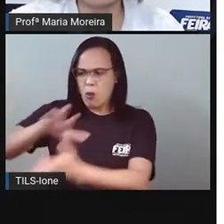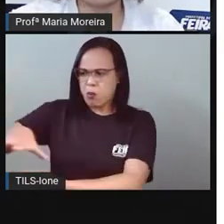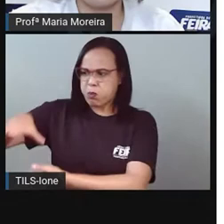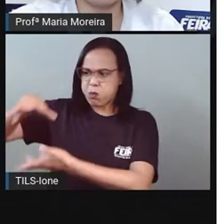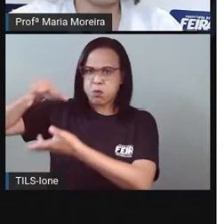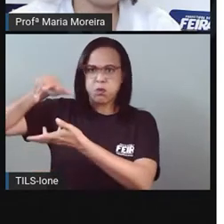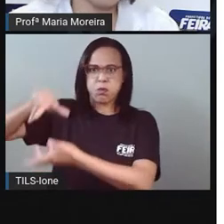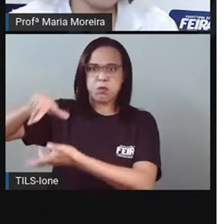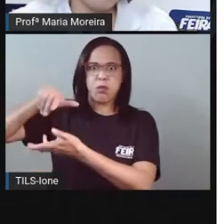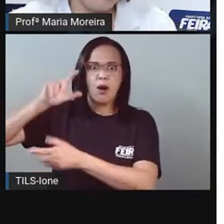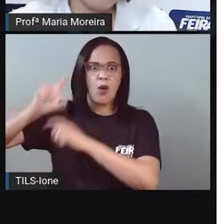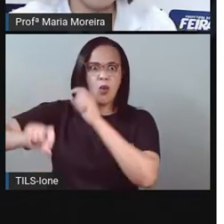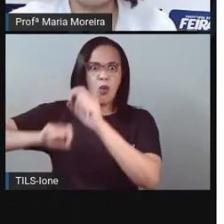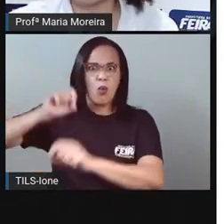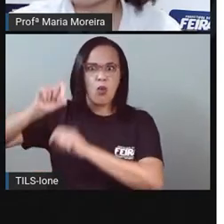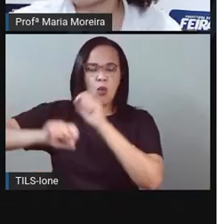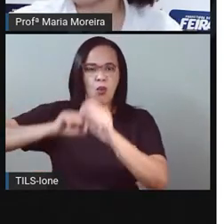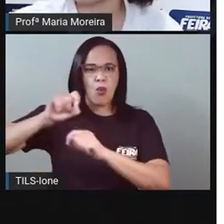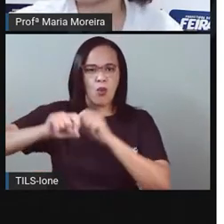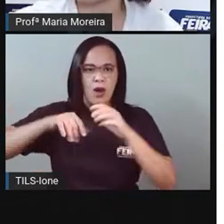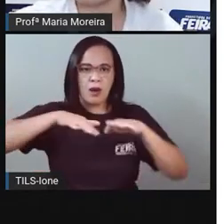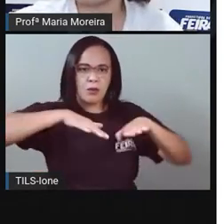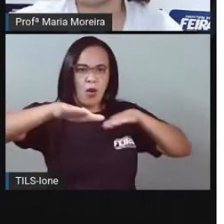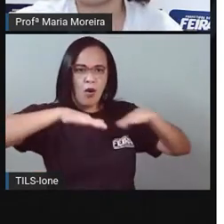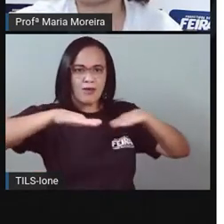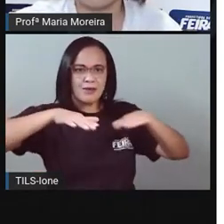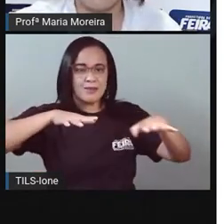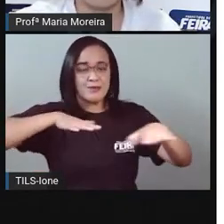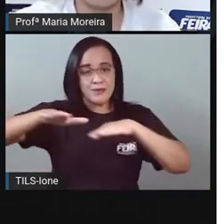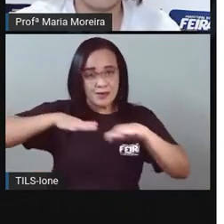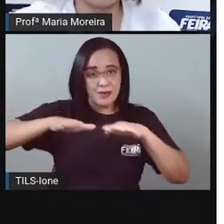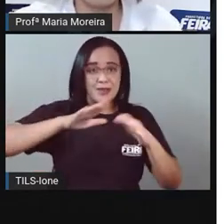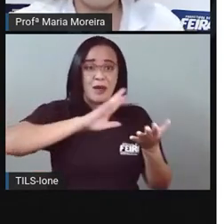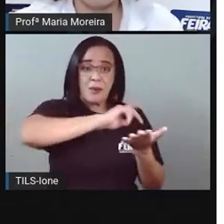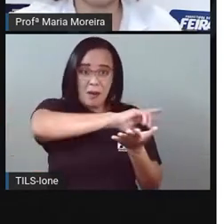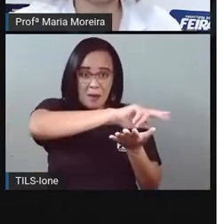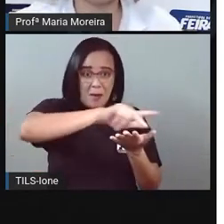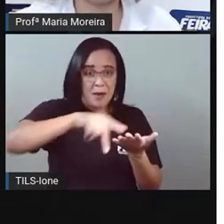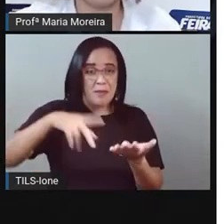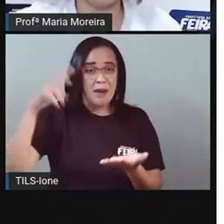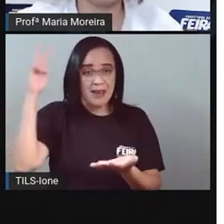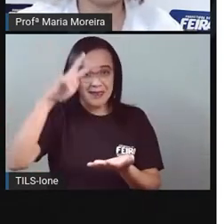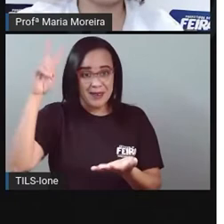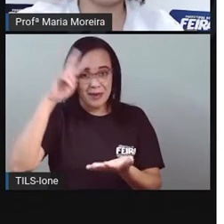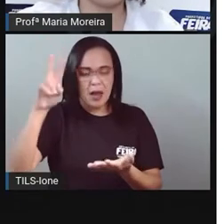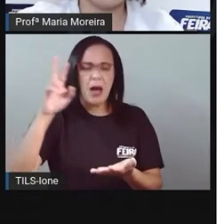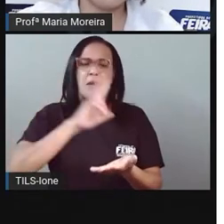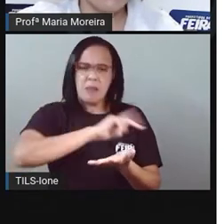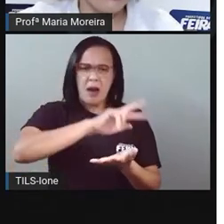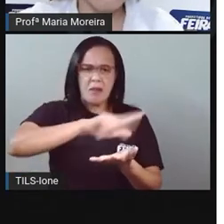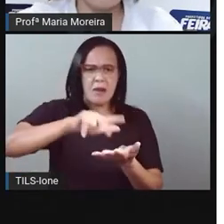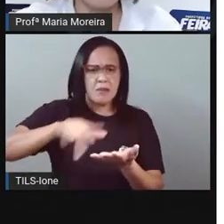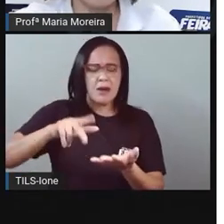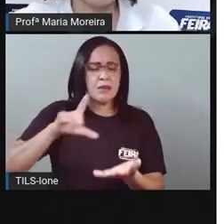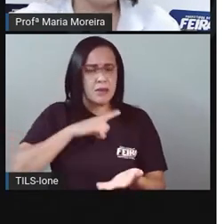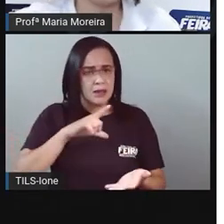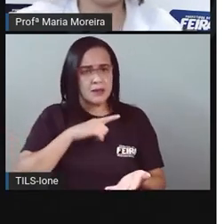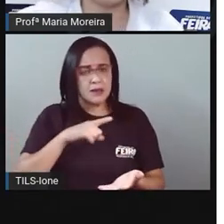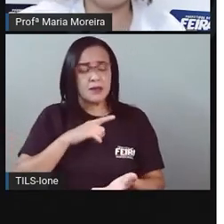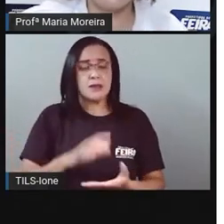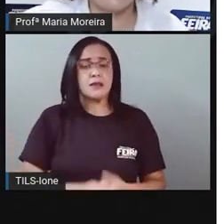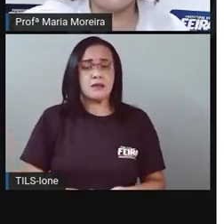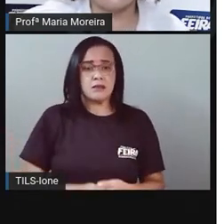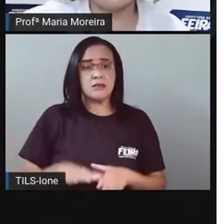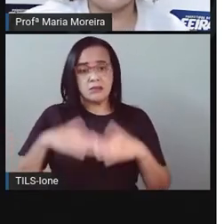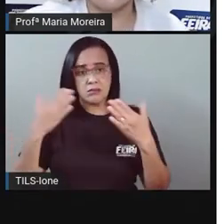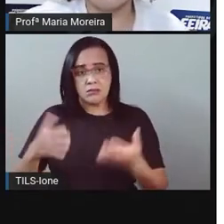uma série de movimentos. A gente estudou aqui esses movimentos, que eram o quê? Rotação e translação. O planeta,